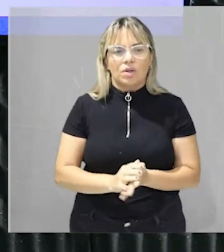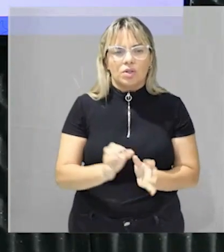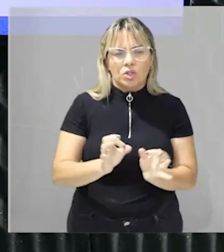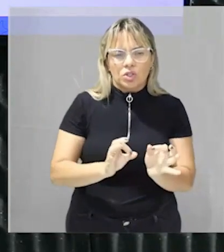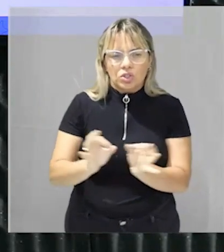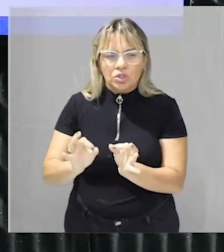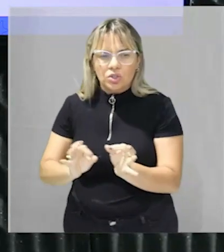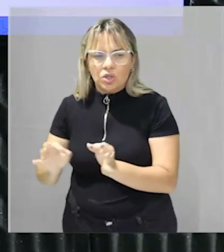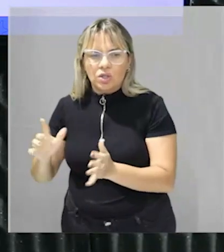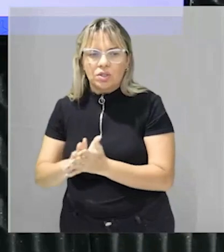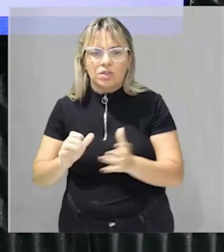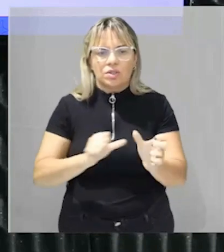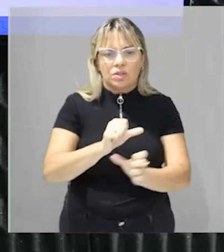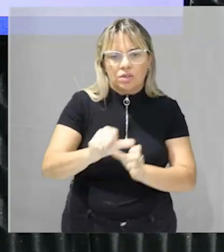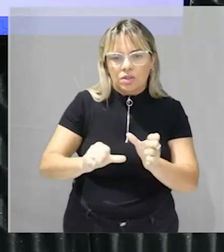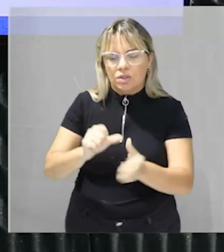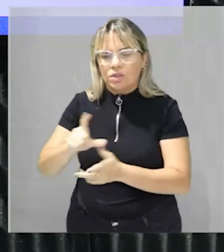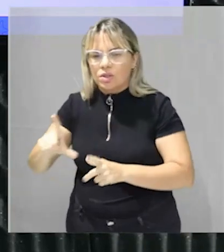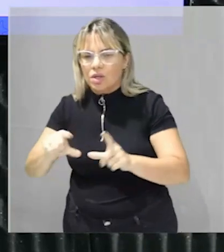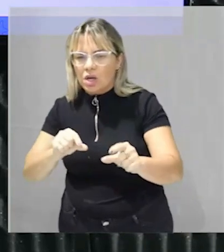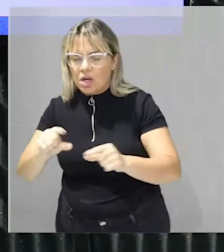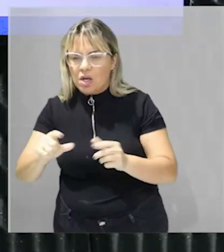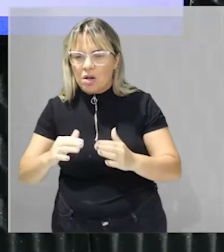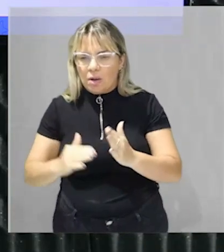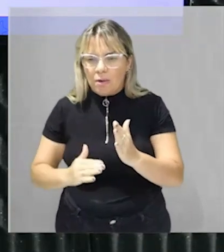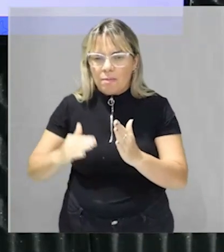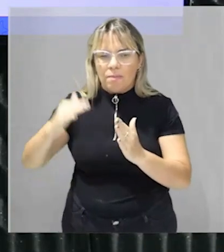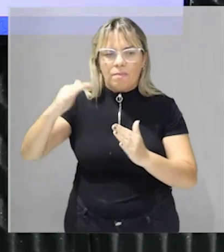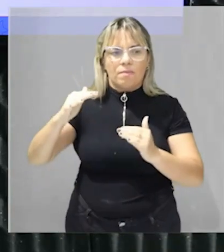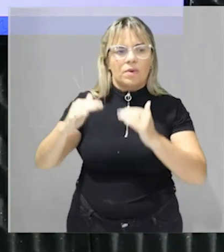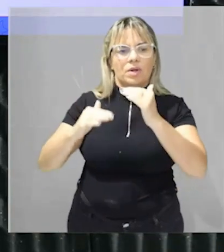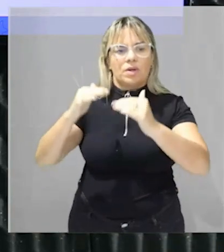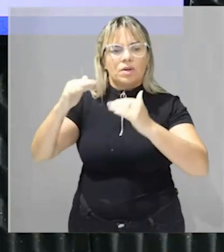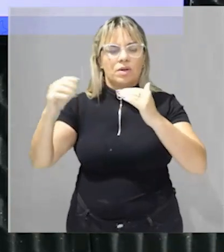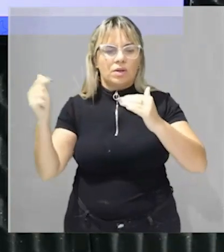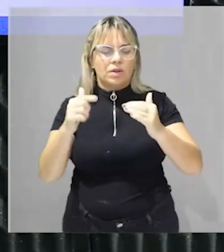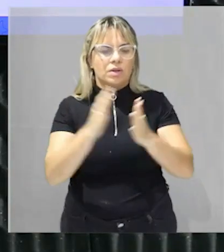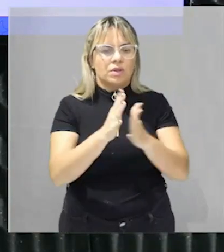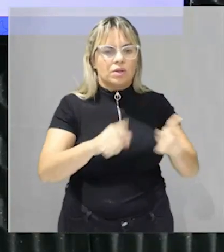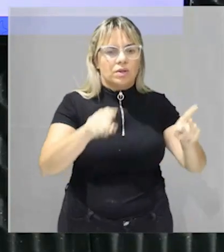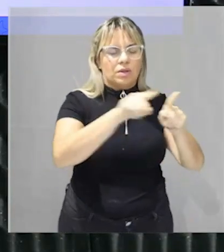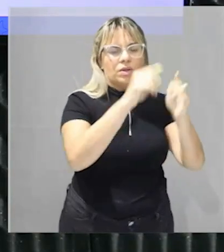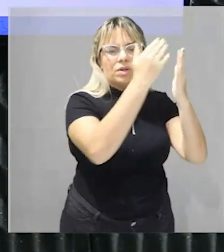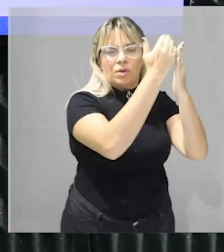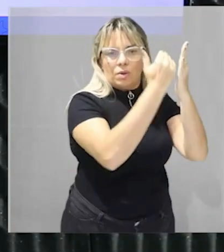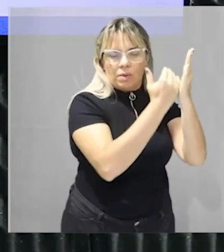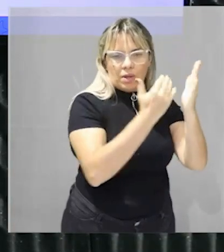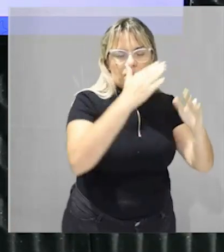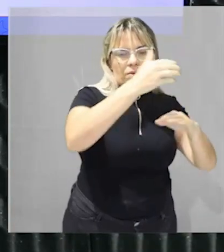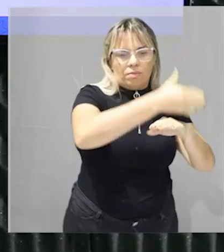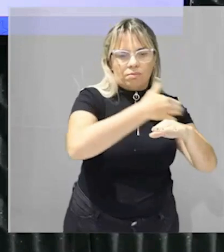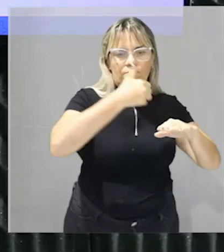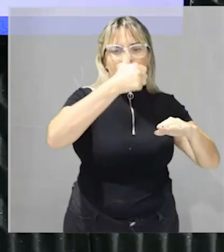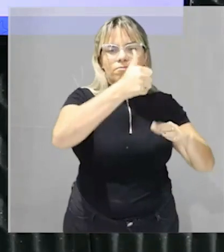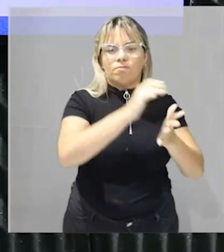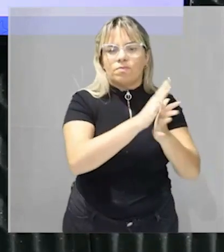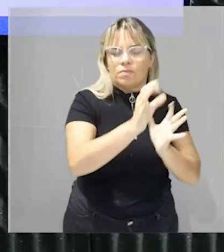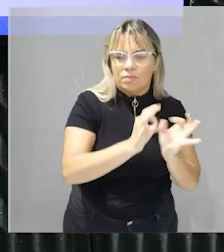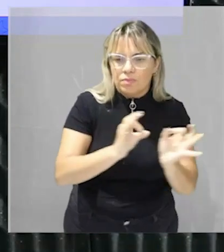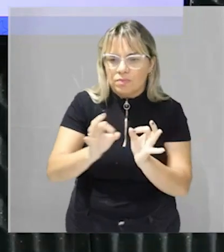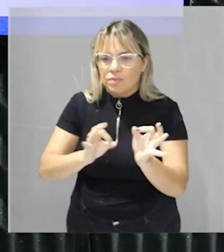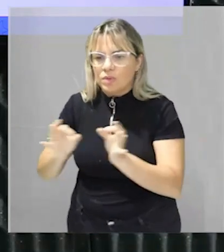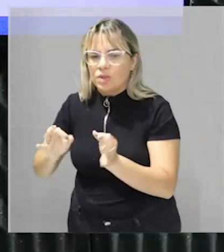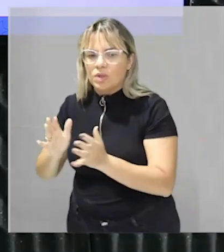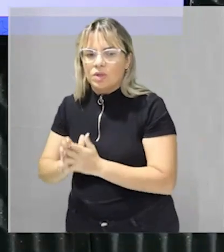vem sendo desenvolvidas paralelamente ao programa de melhoramento no sentido de